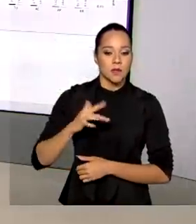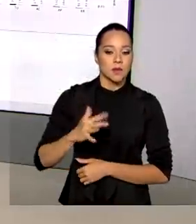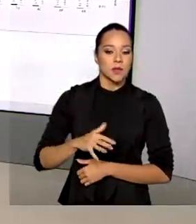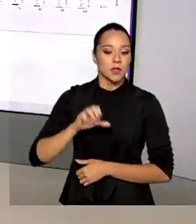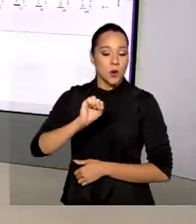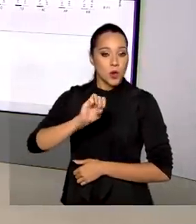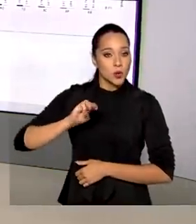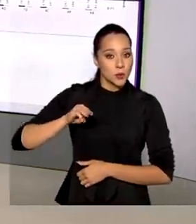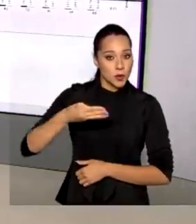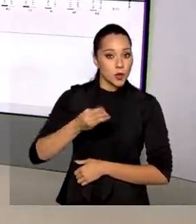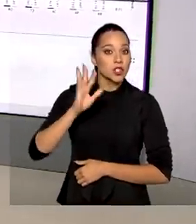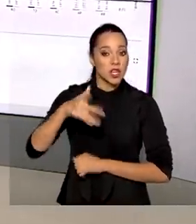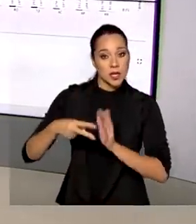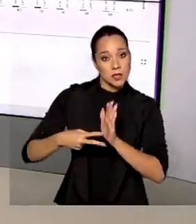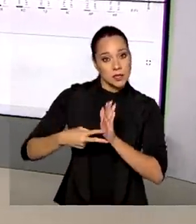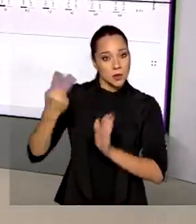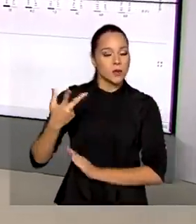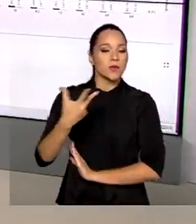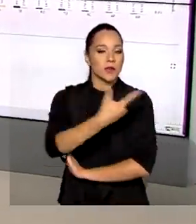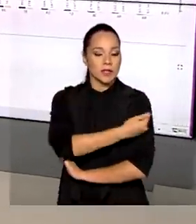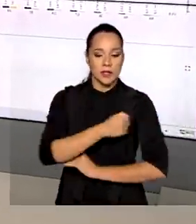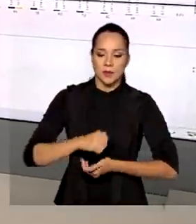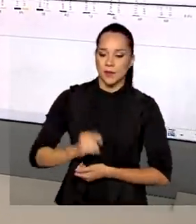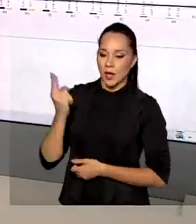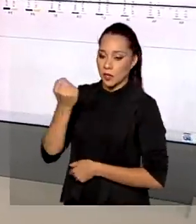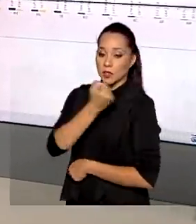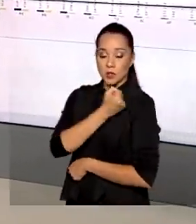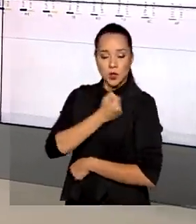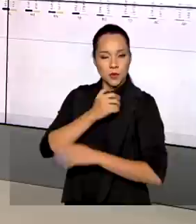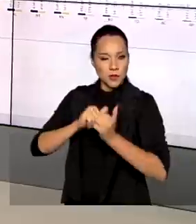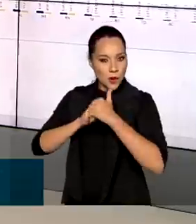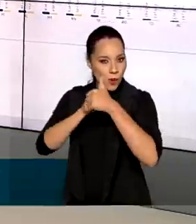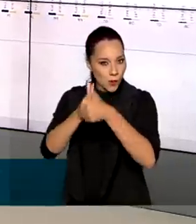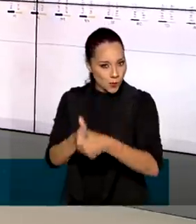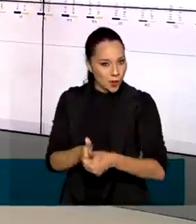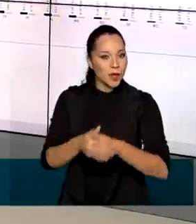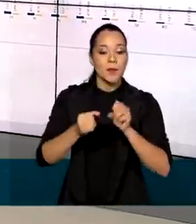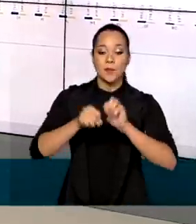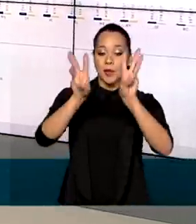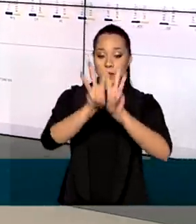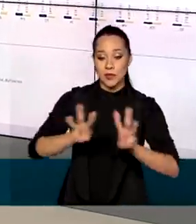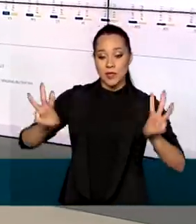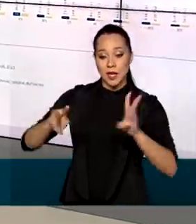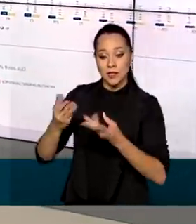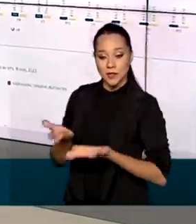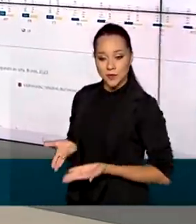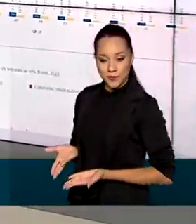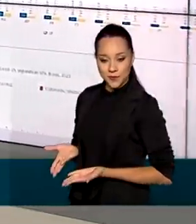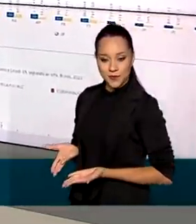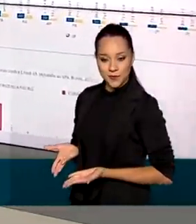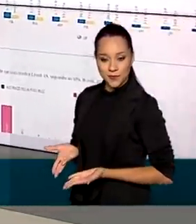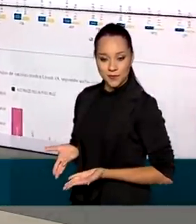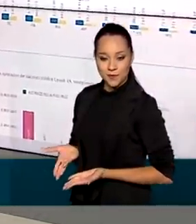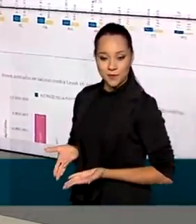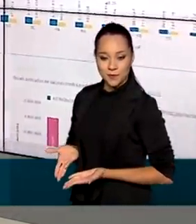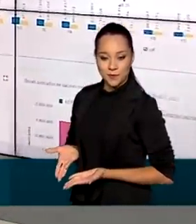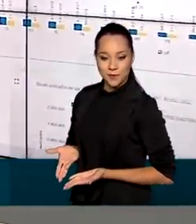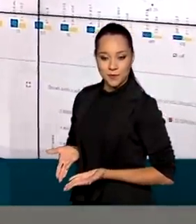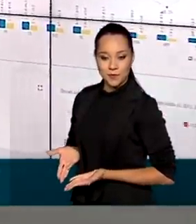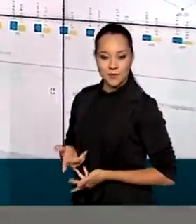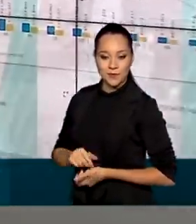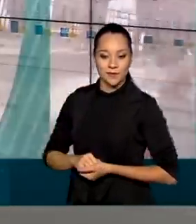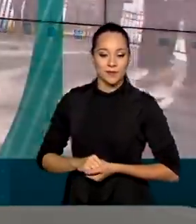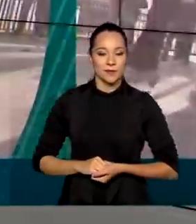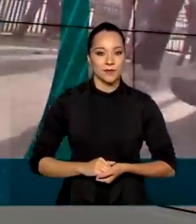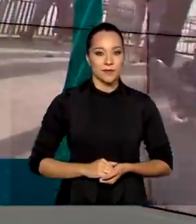de 8 milhões já tomaram a segunda dose. Esses números você pode acompanhar pelo site localizassus.saude.gov